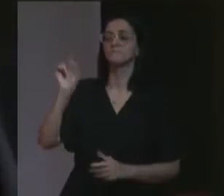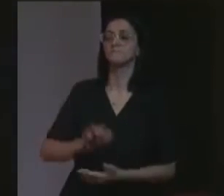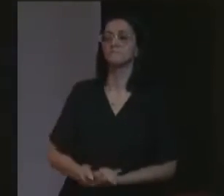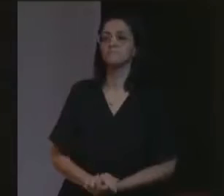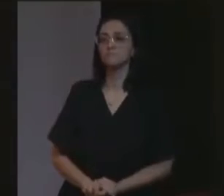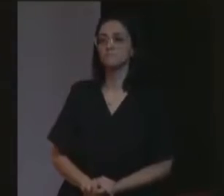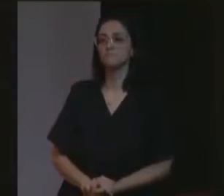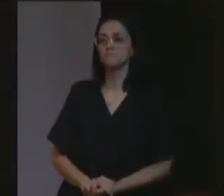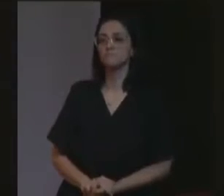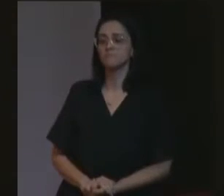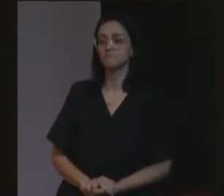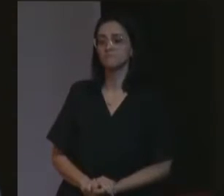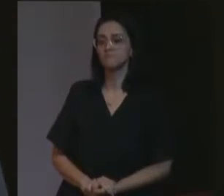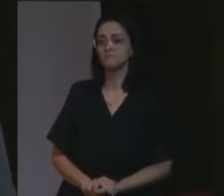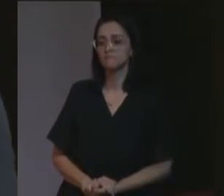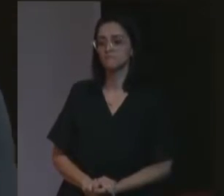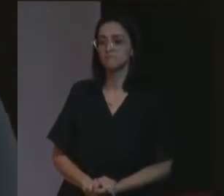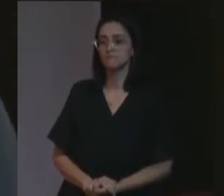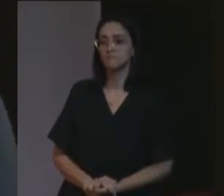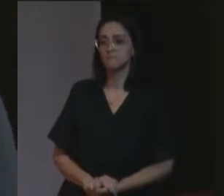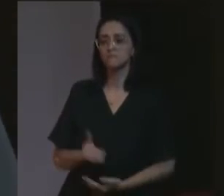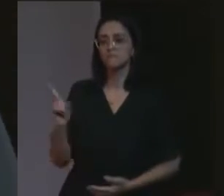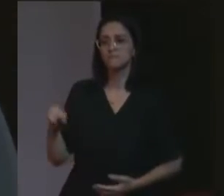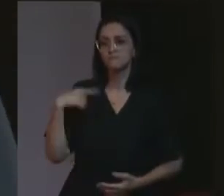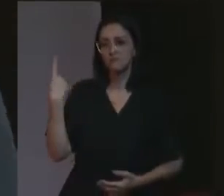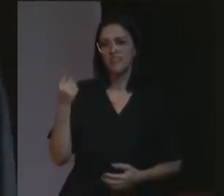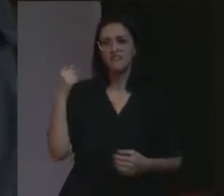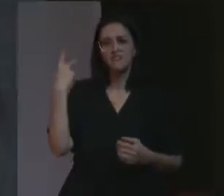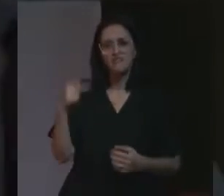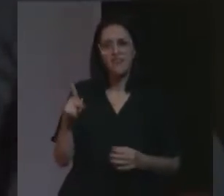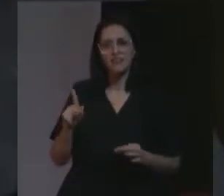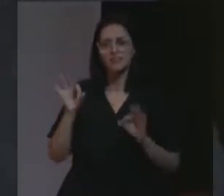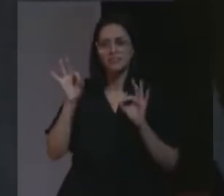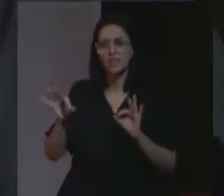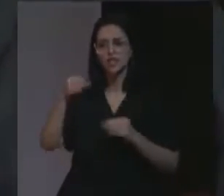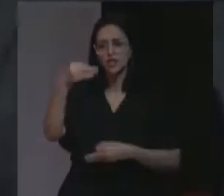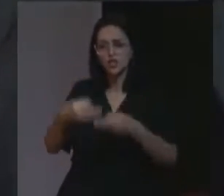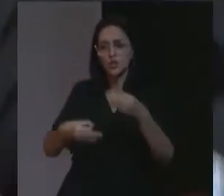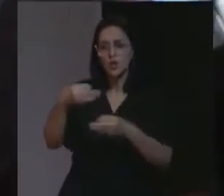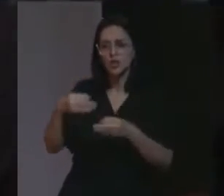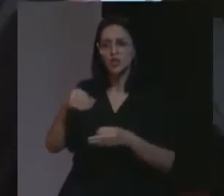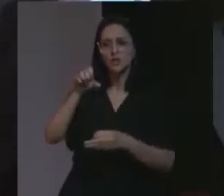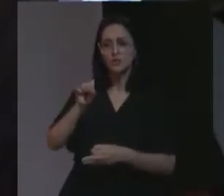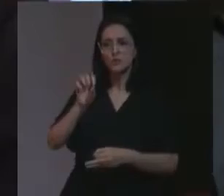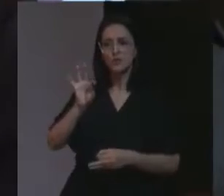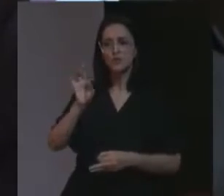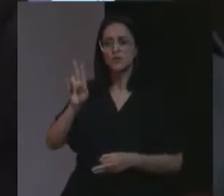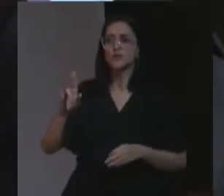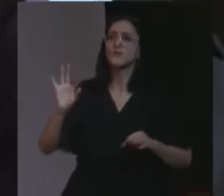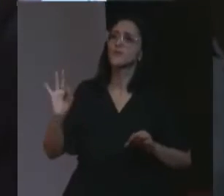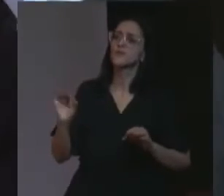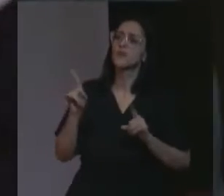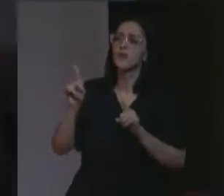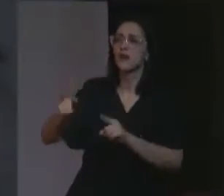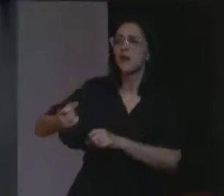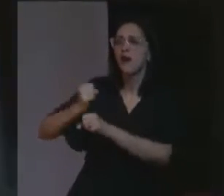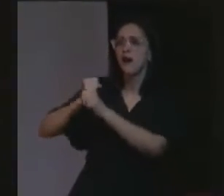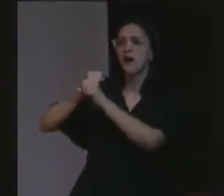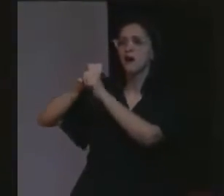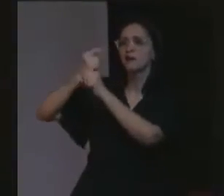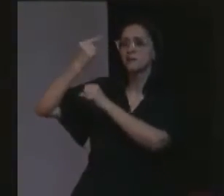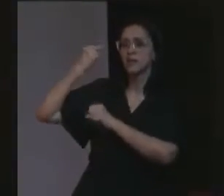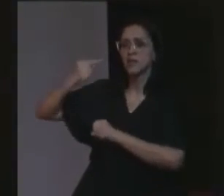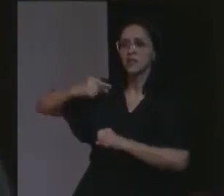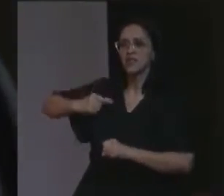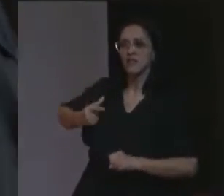E eu vou além. Neste caso, julgado pelo Supremo Federal, há uns anos atrás, em que houve